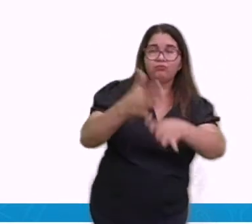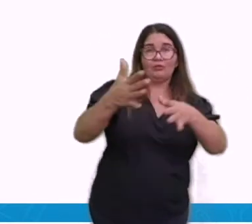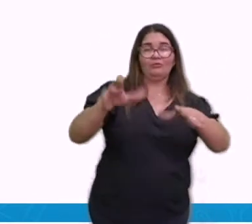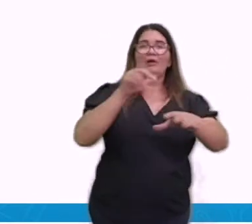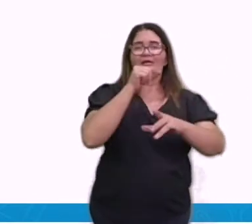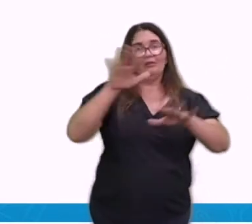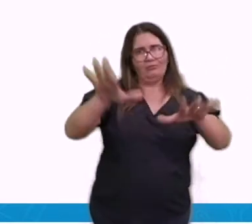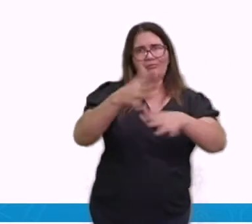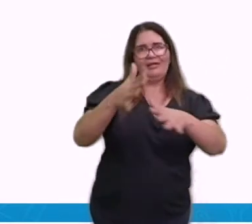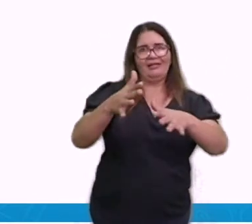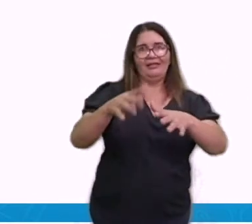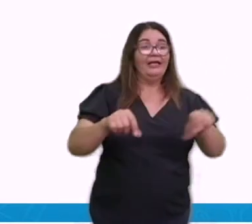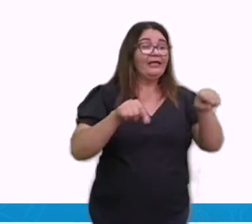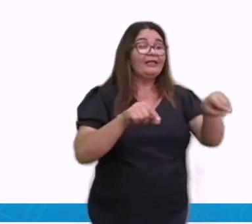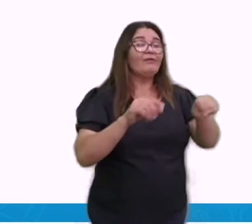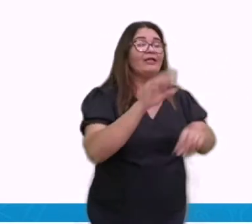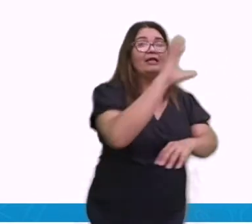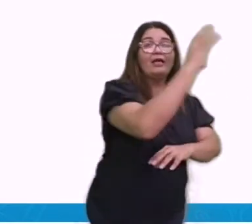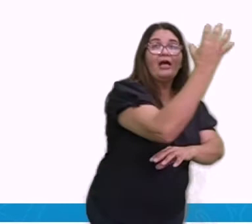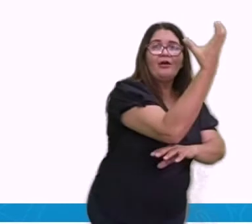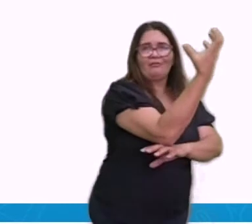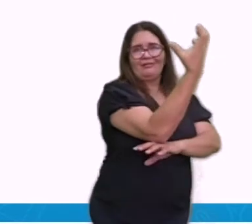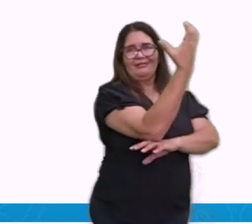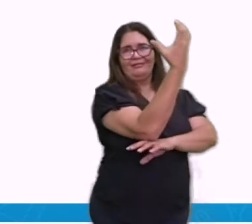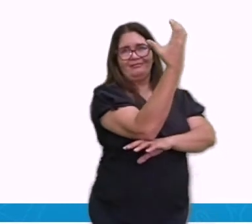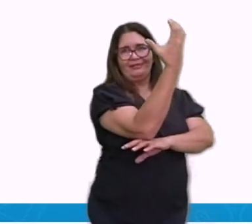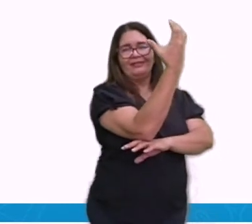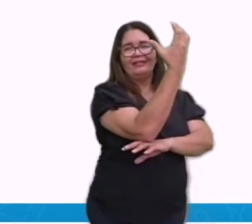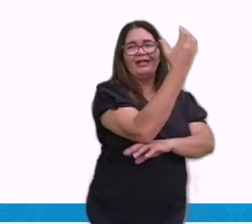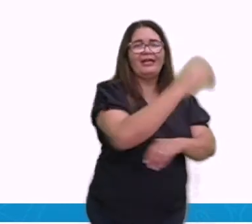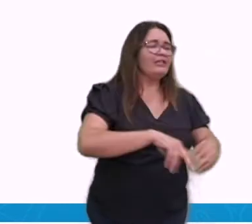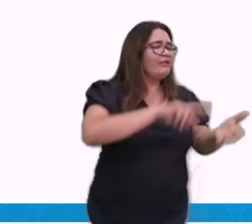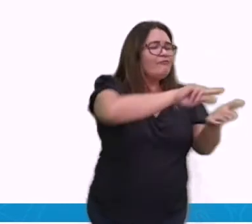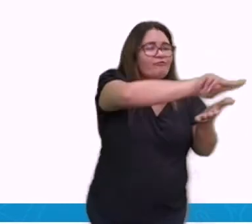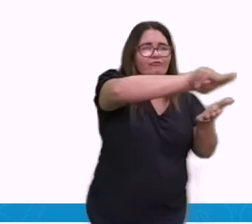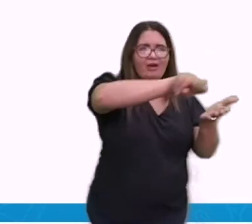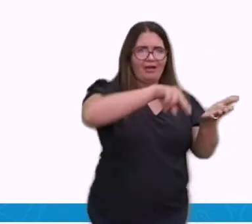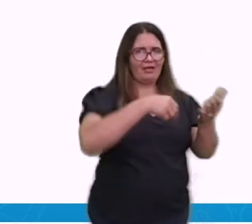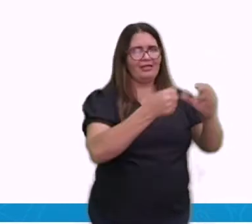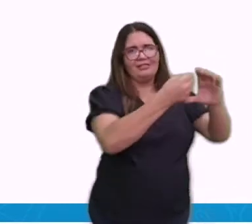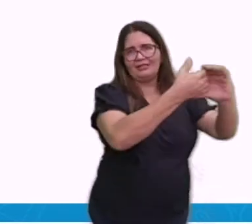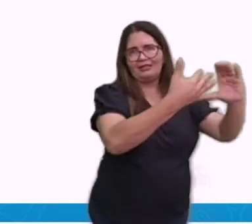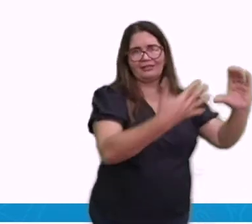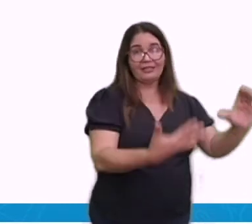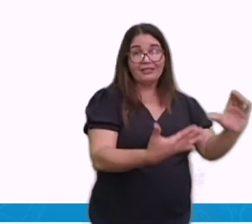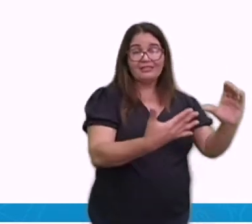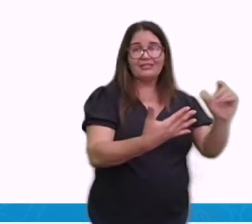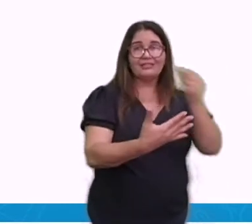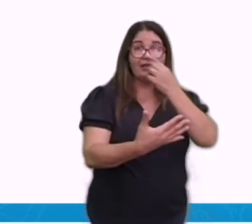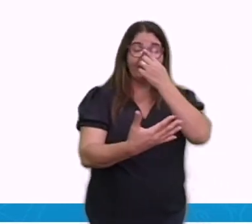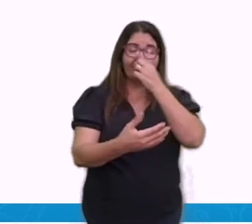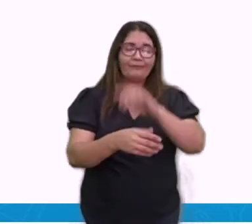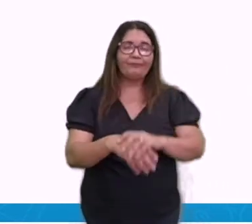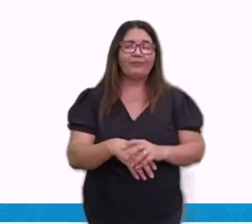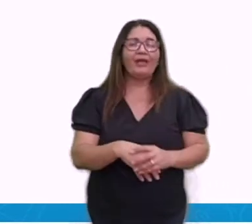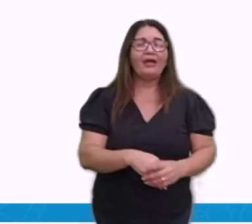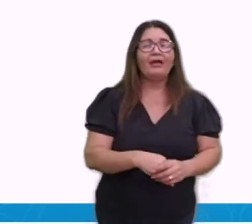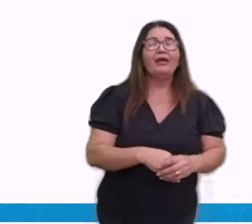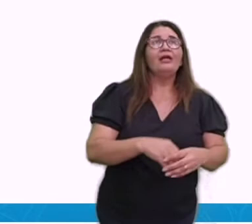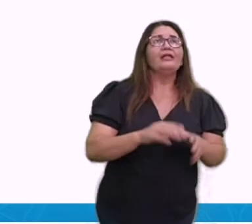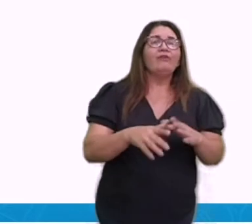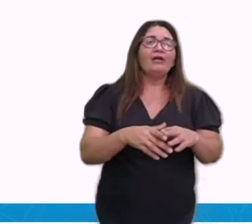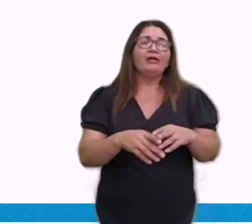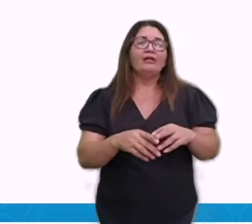de climas diferentes. Por quê? É uma região que tem várias situações diferentes. Então, eles conseguiram